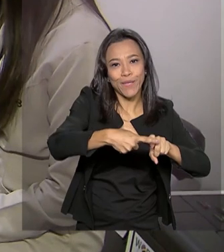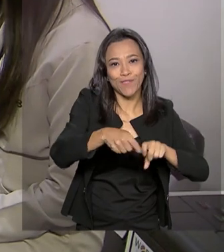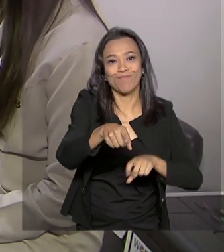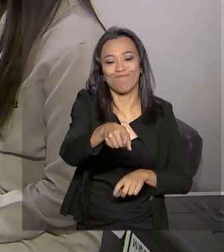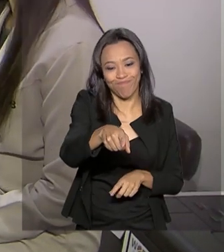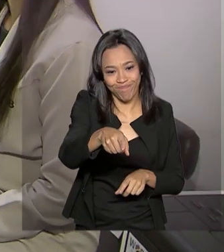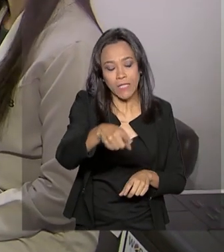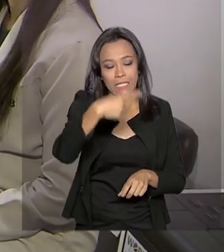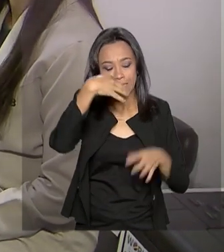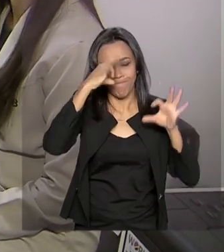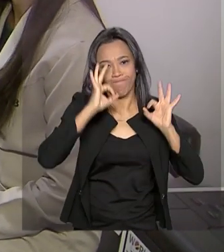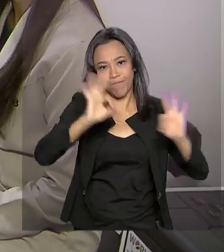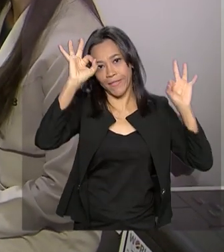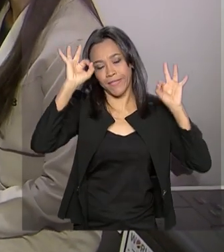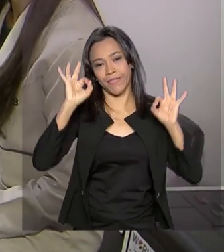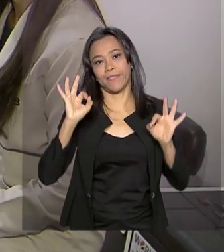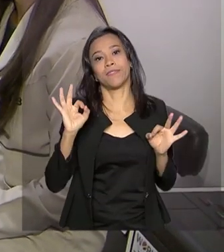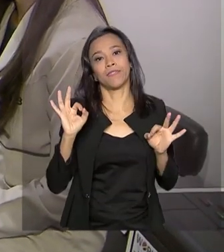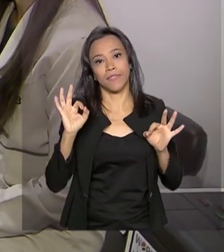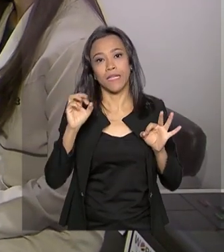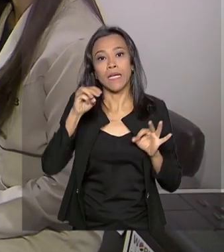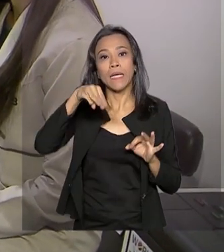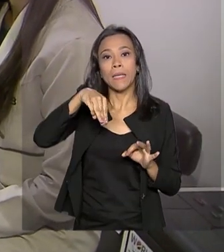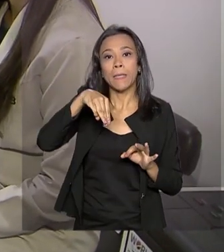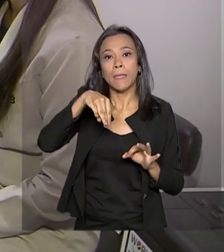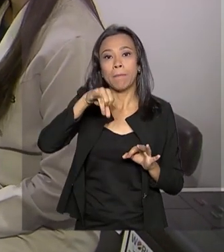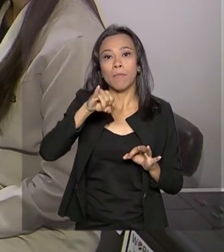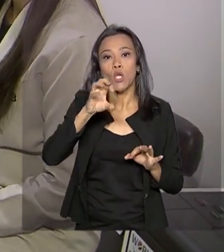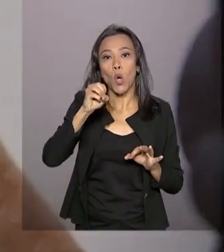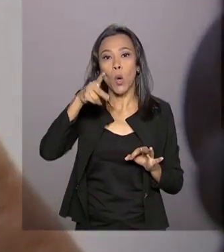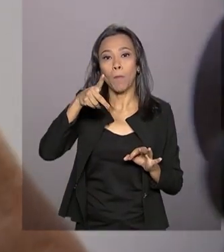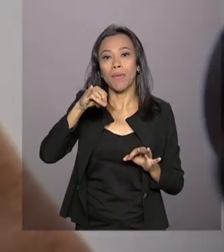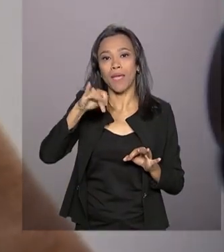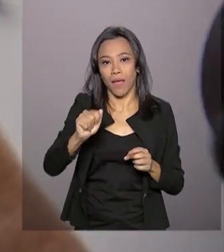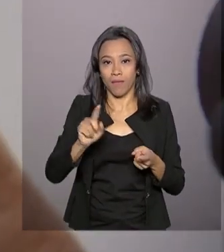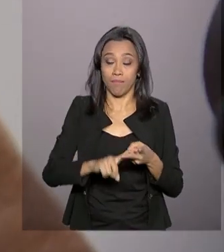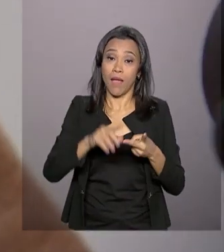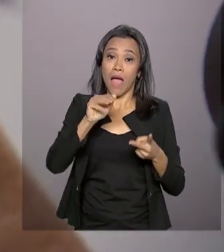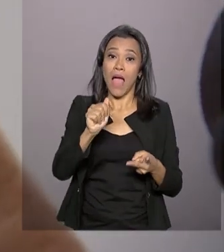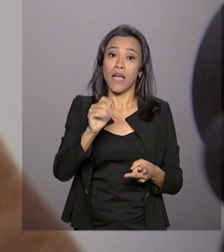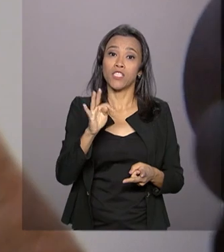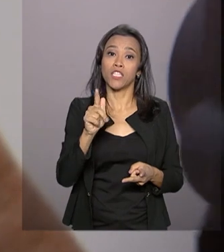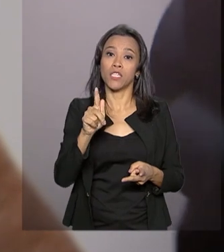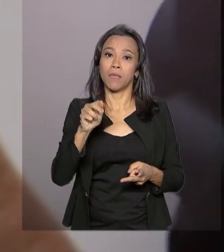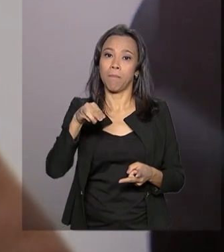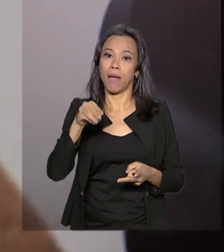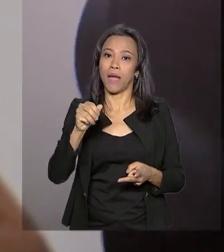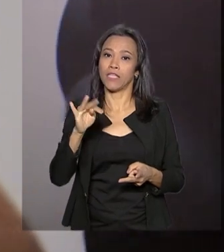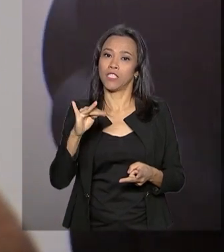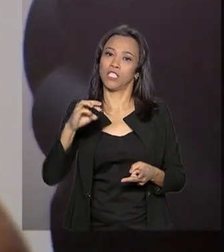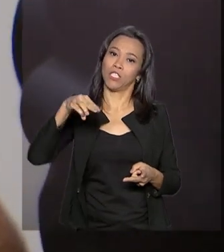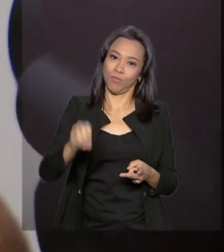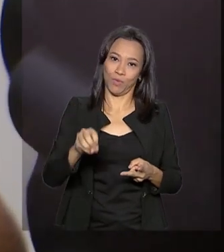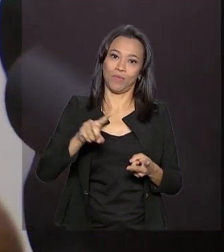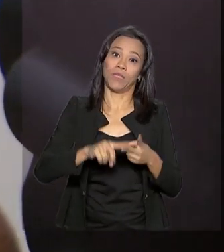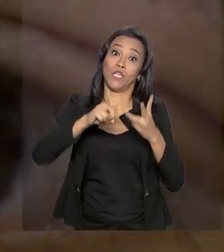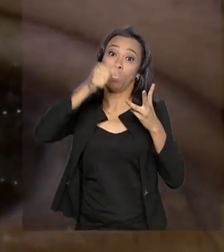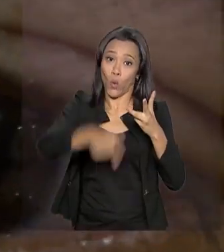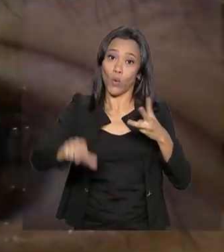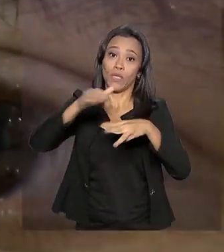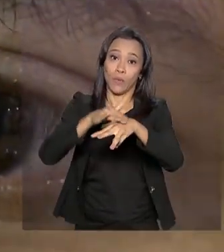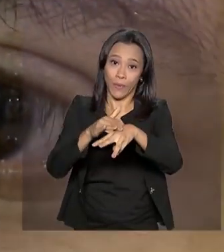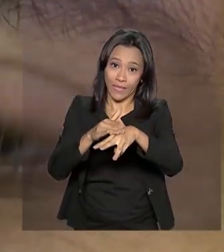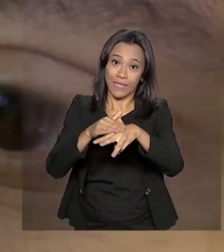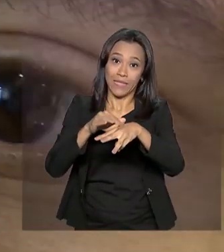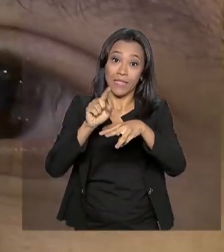consulta confirmou a suspeita de miopia e astigmatismo e também apontou que Rafael tinha pterígio, que é o